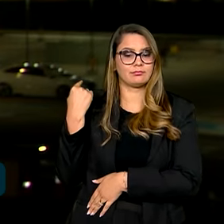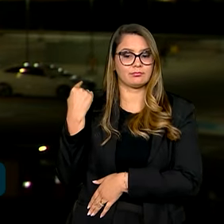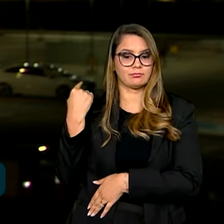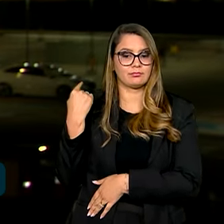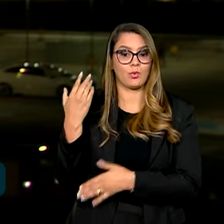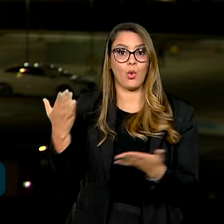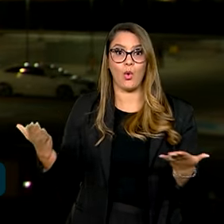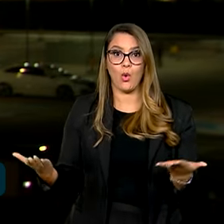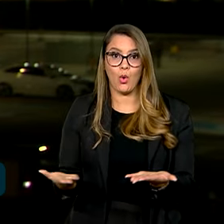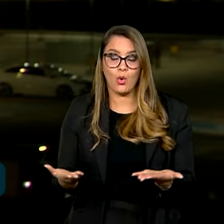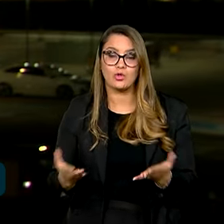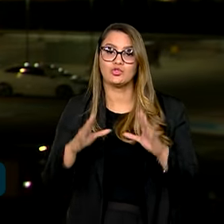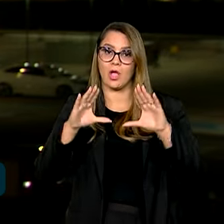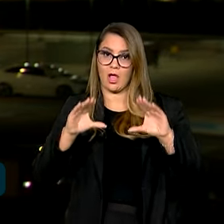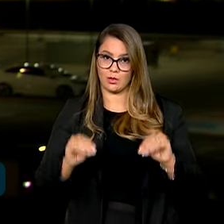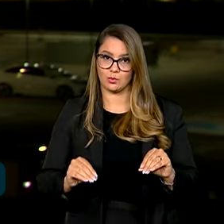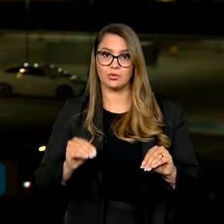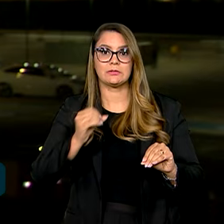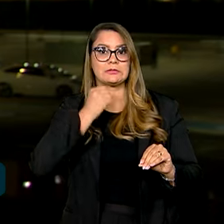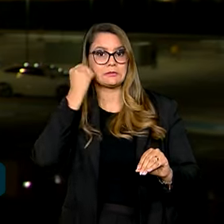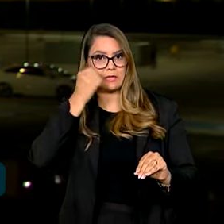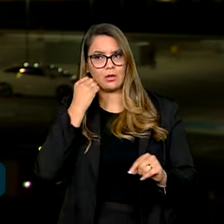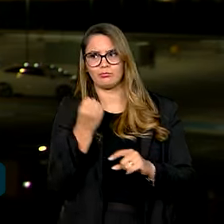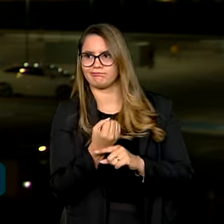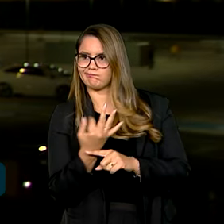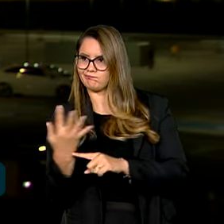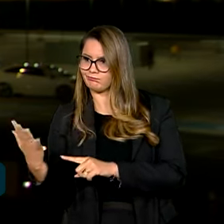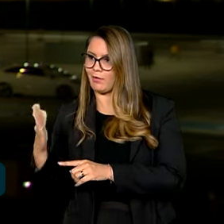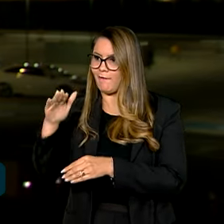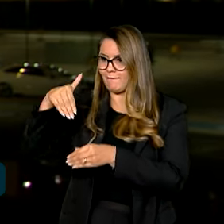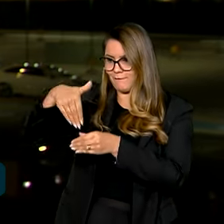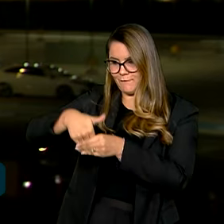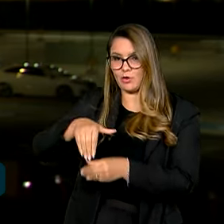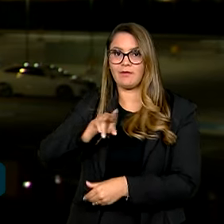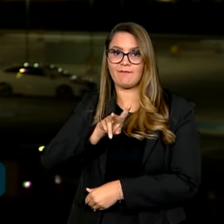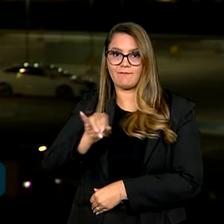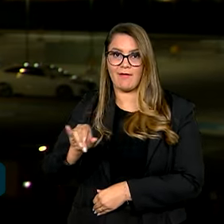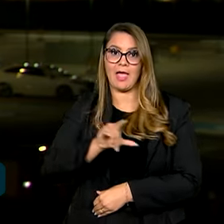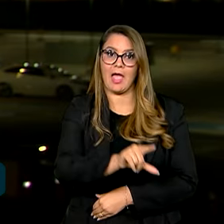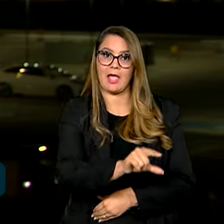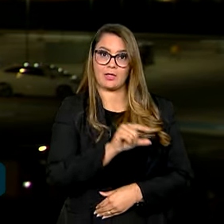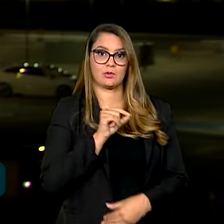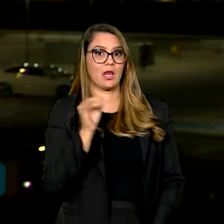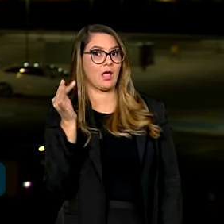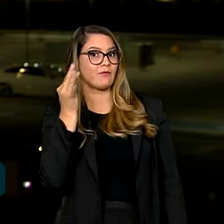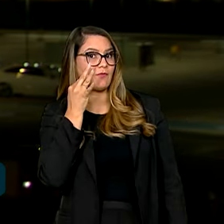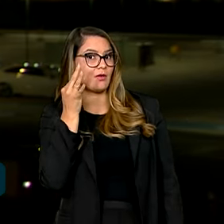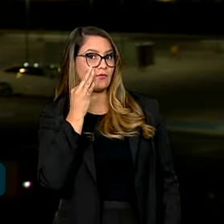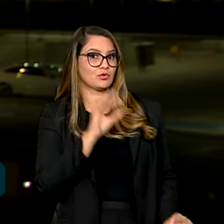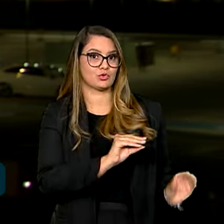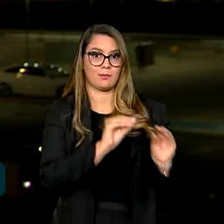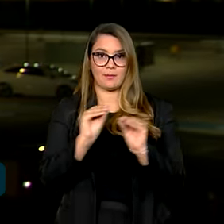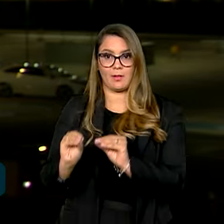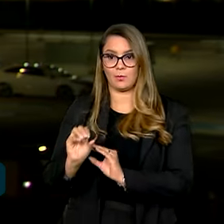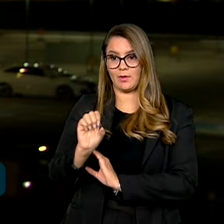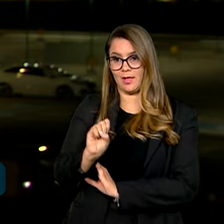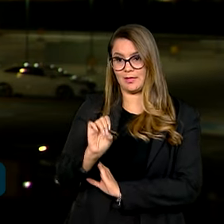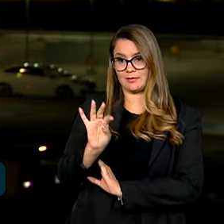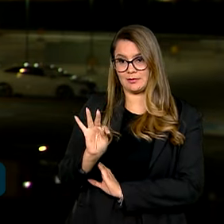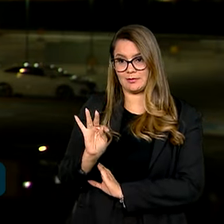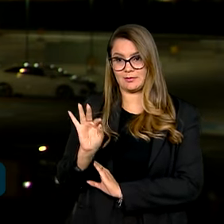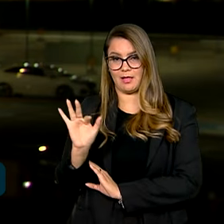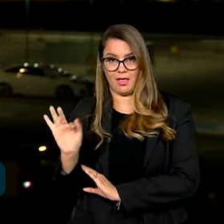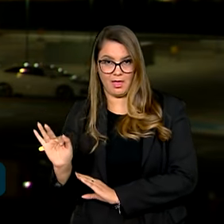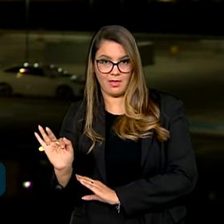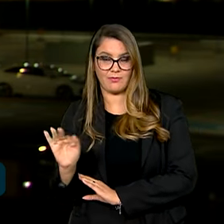Ainda hoje à noite, senadores devem votar a indicação de Flávio Dino para o STF e Paulo